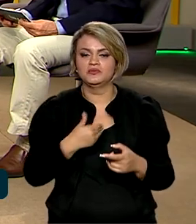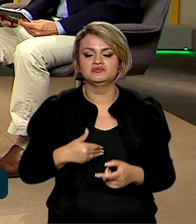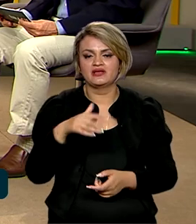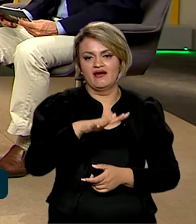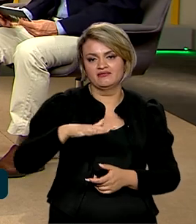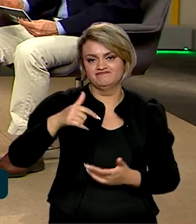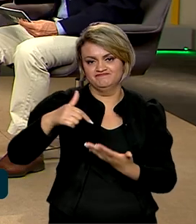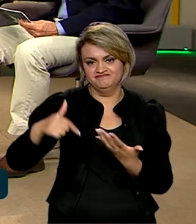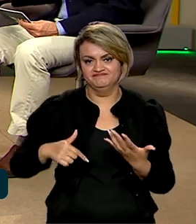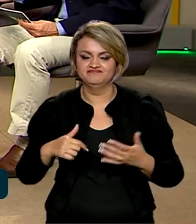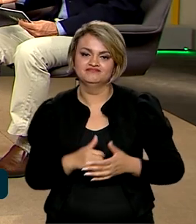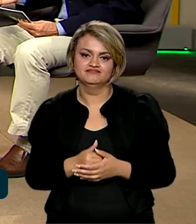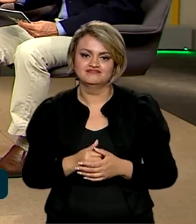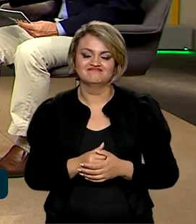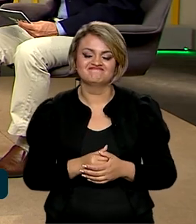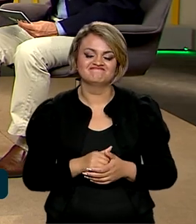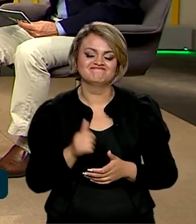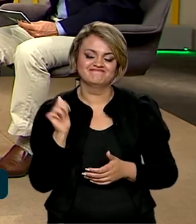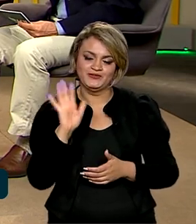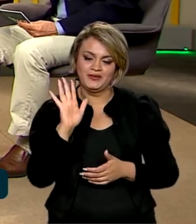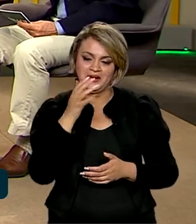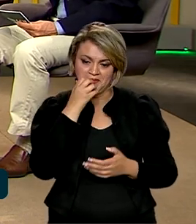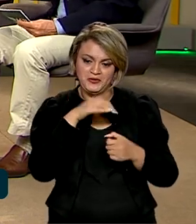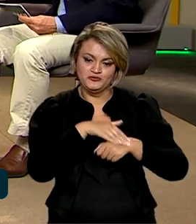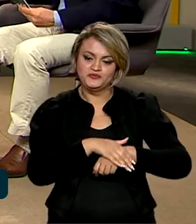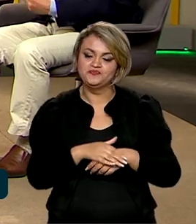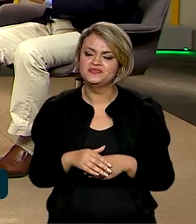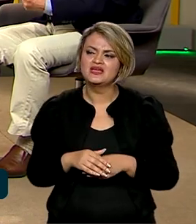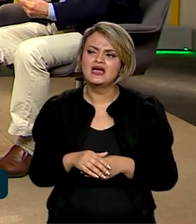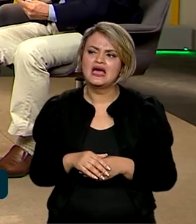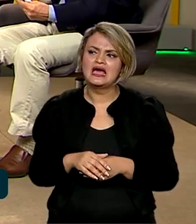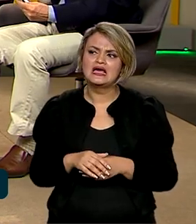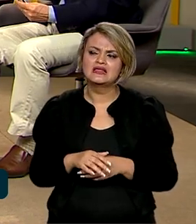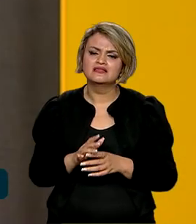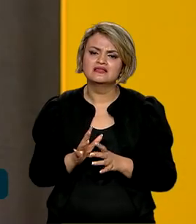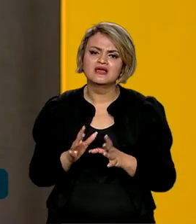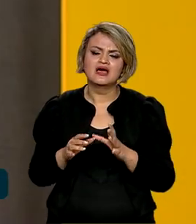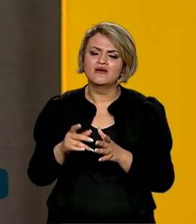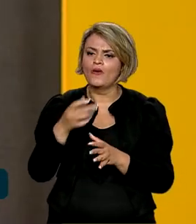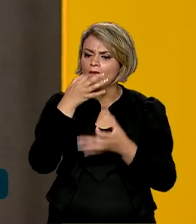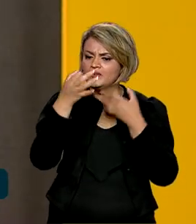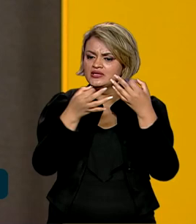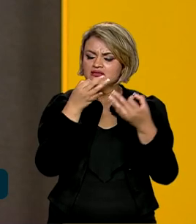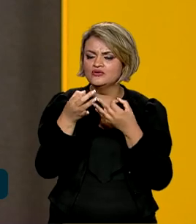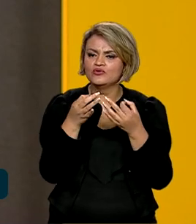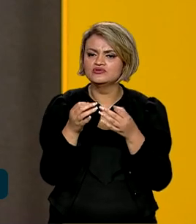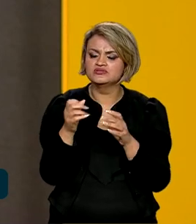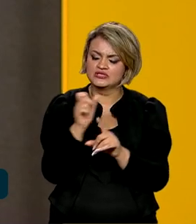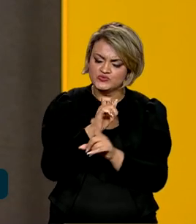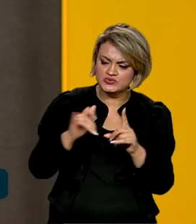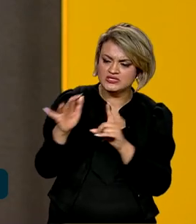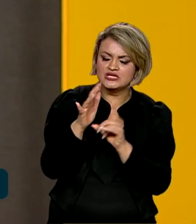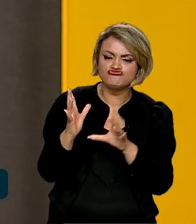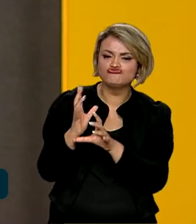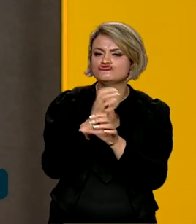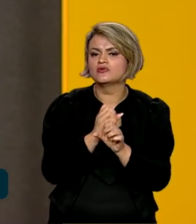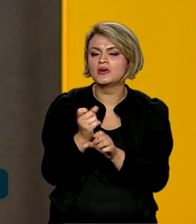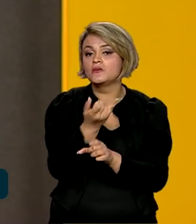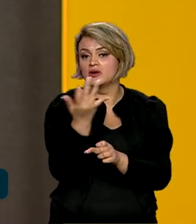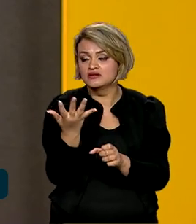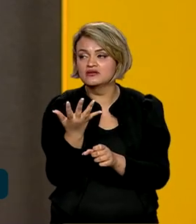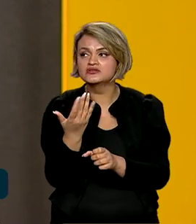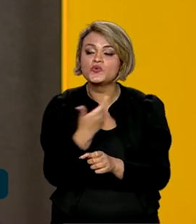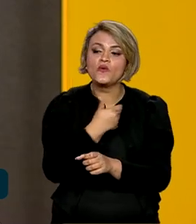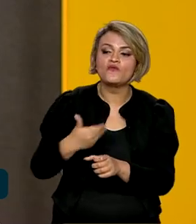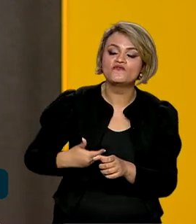área. Secretário, boa noite. No balanço final, quantas foram as contribuições da sociedade civil e quais delas o governo